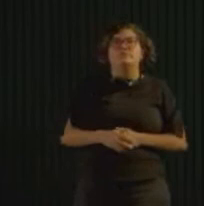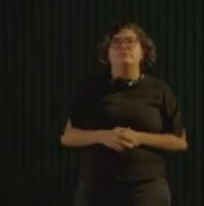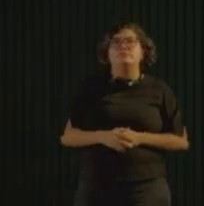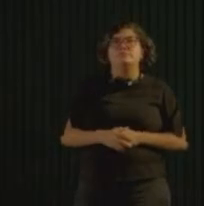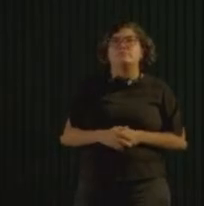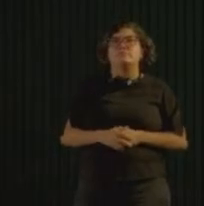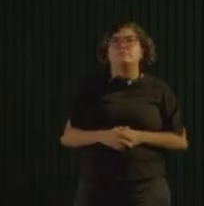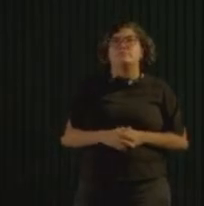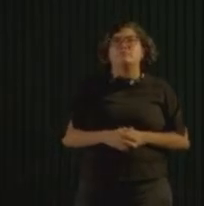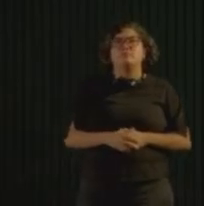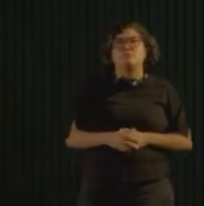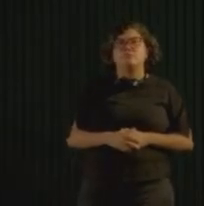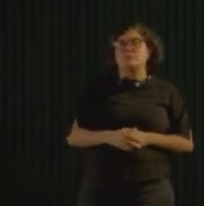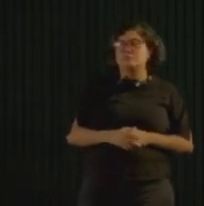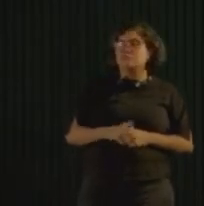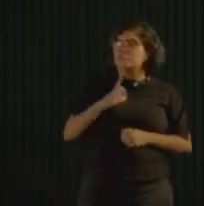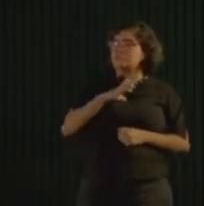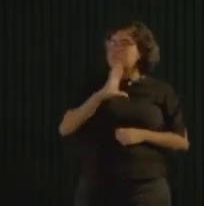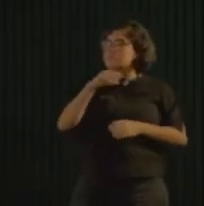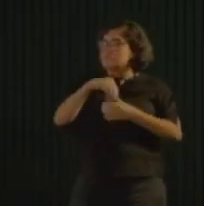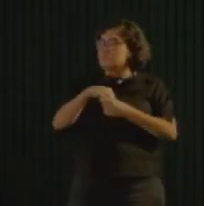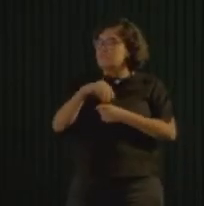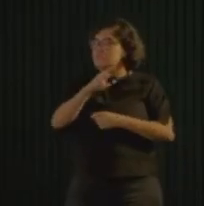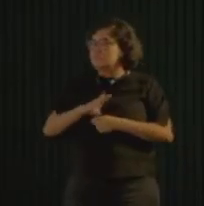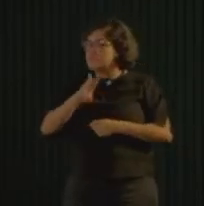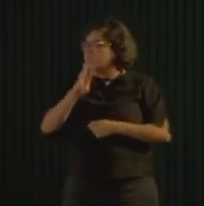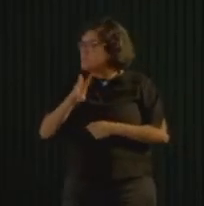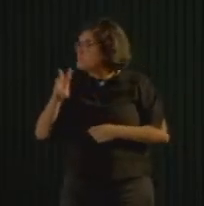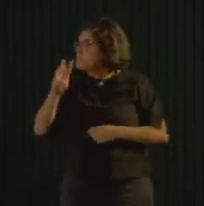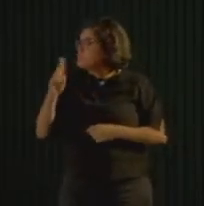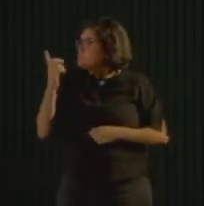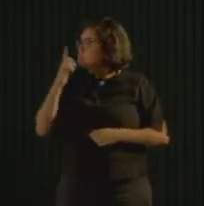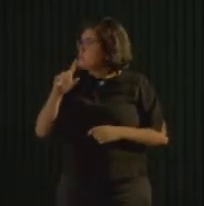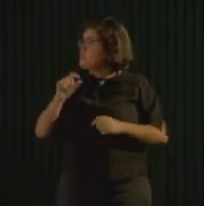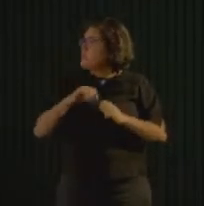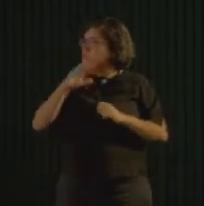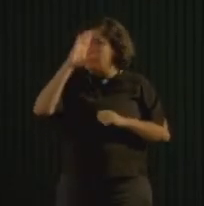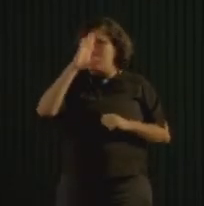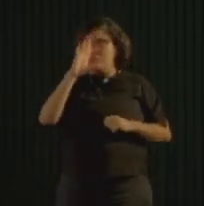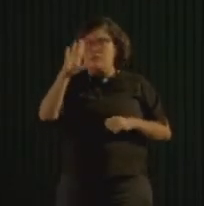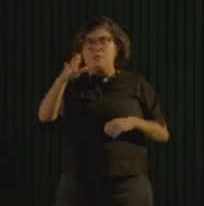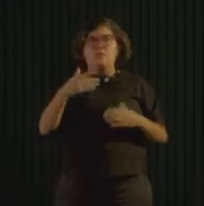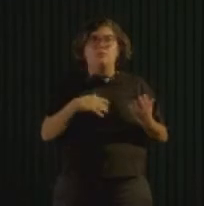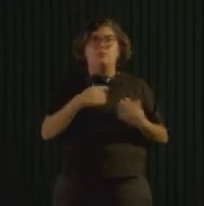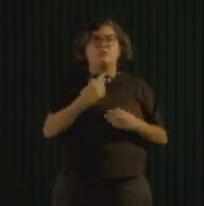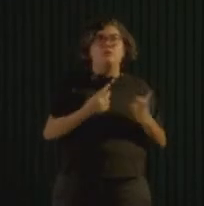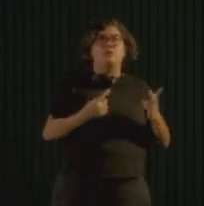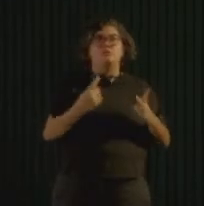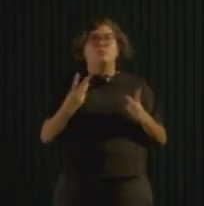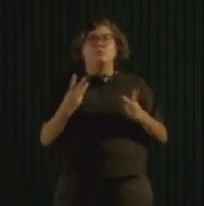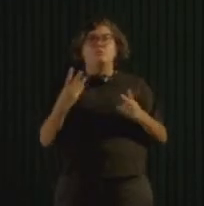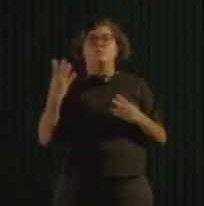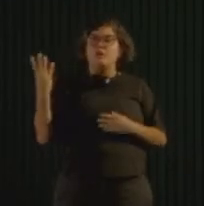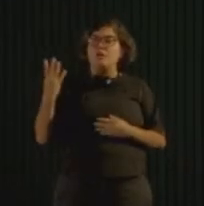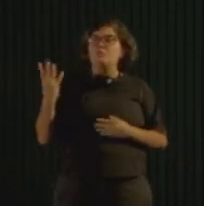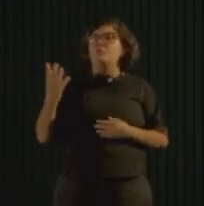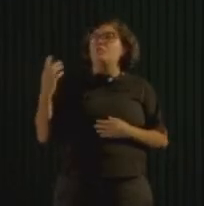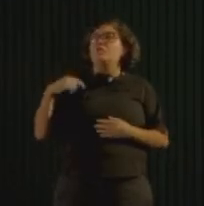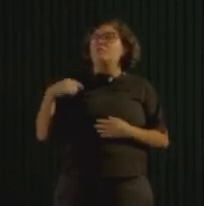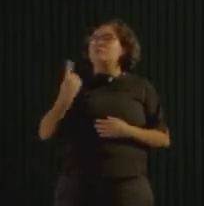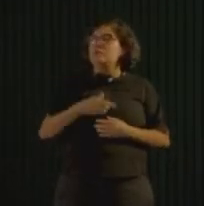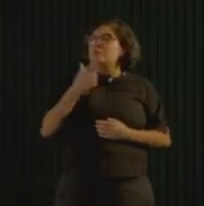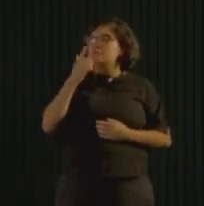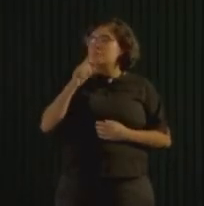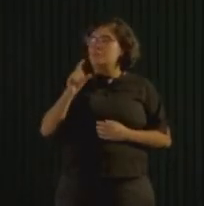trabalhando no upcycling do lixo plástico, prioritariamente dois, ou três, ou quatro, ou cinco. A gente, o plástico são sete